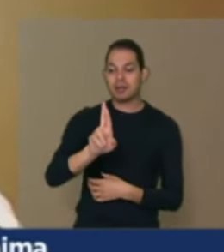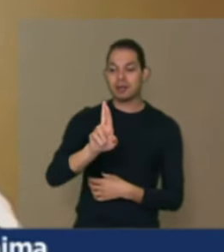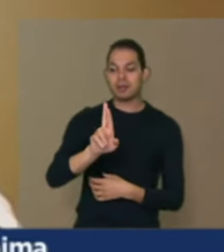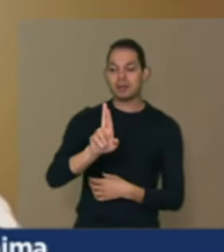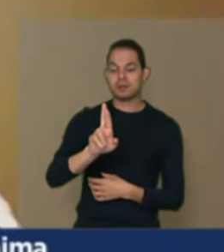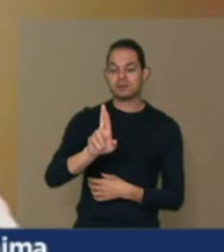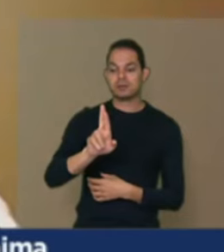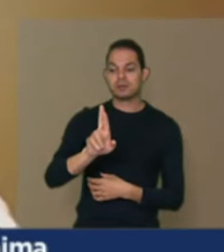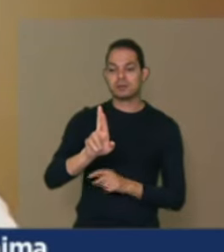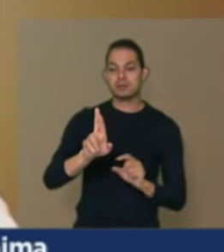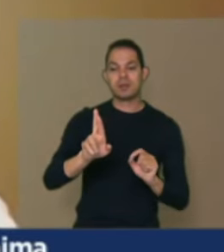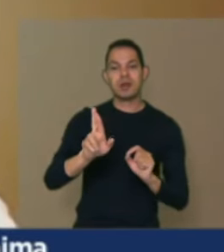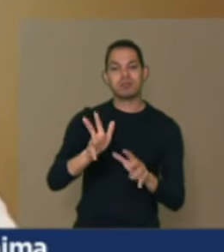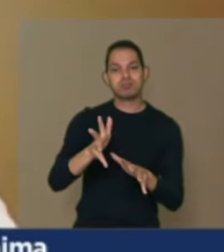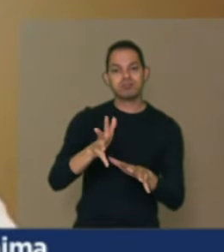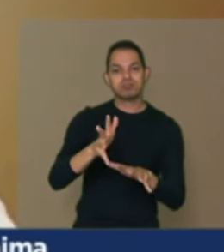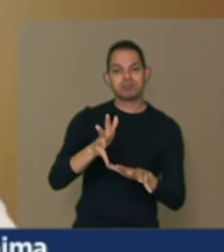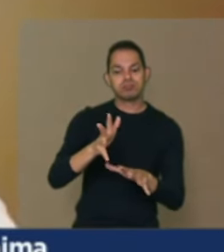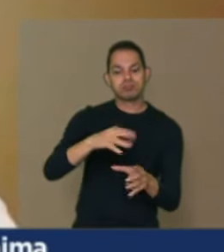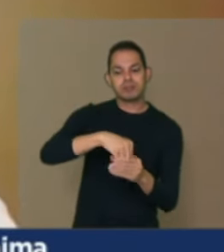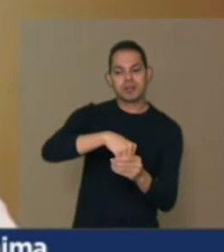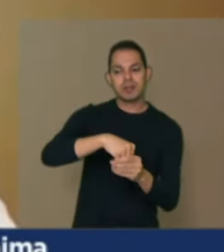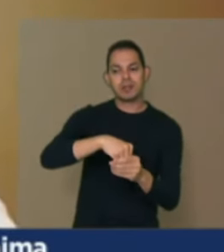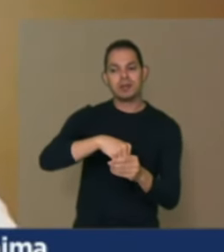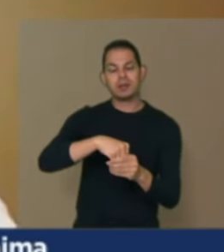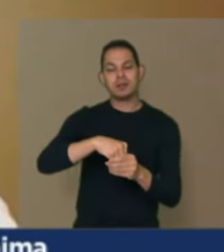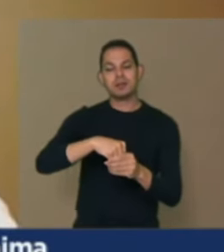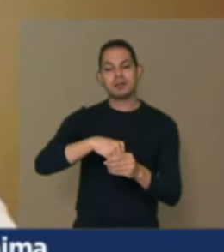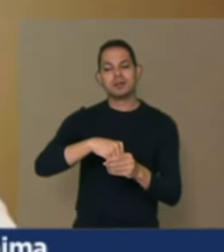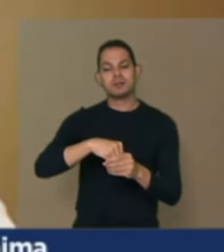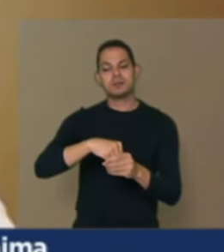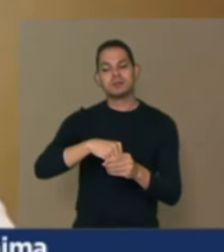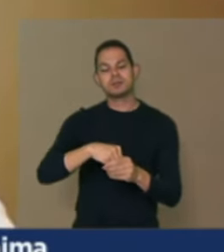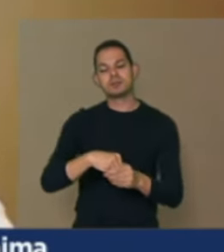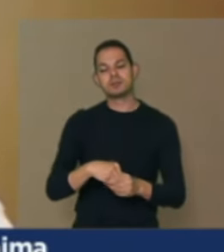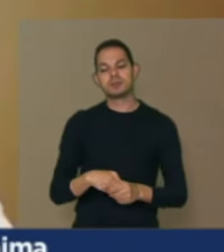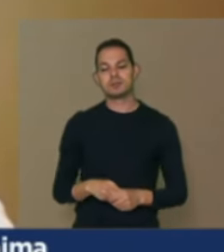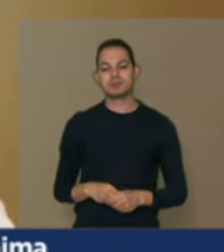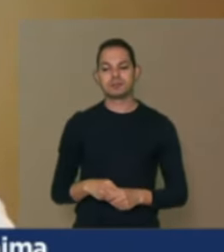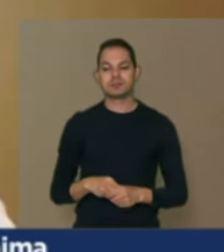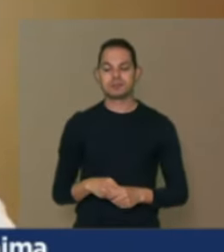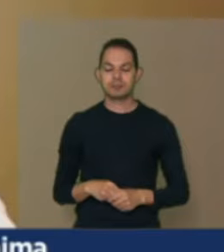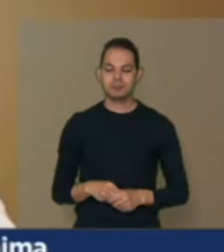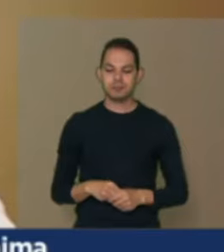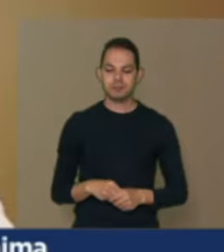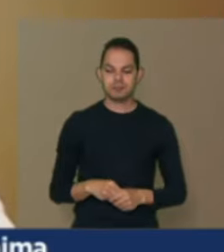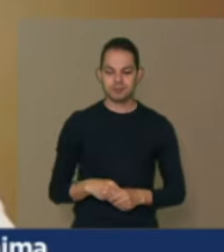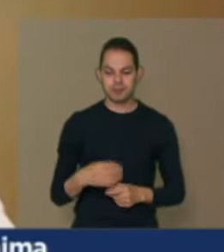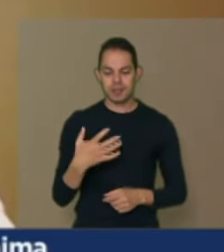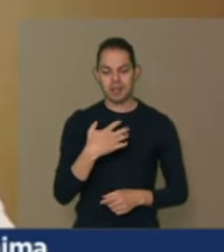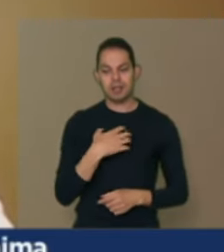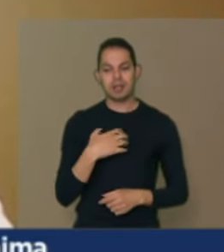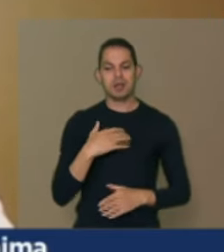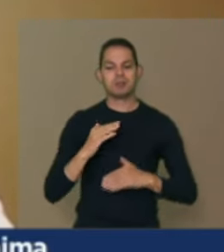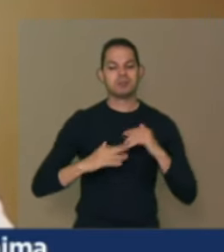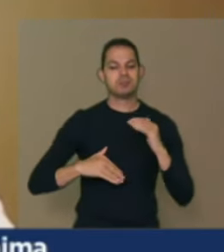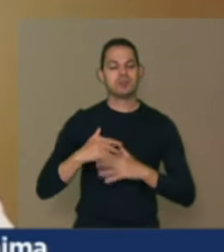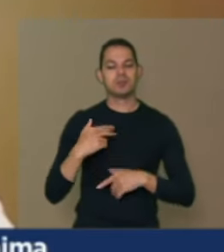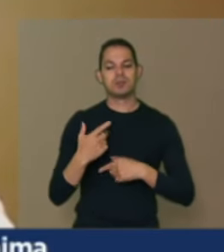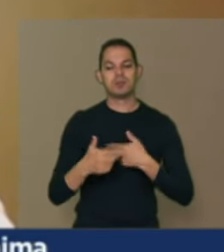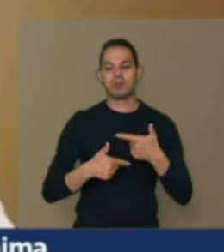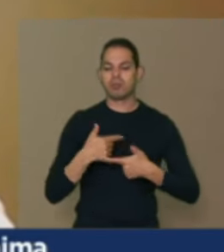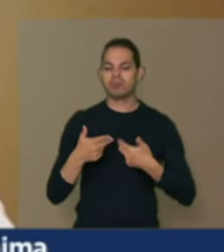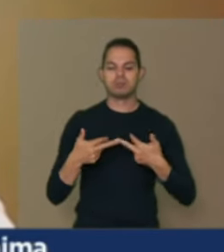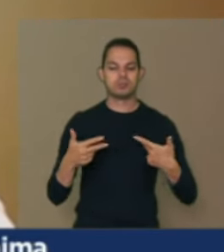inserida nas nossas nas nossas tradições na forma como a gente executa as atividades